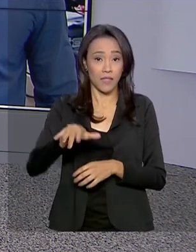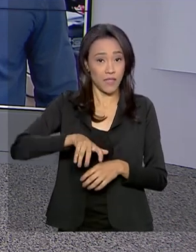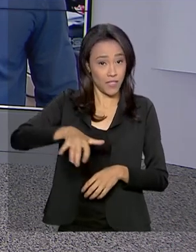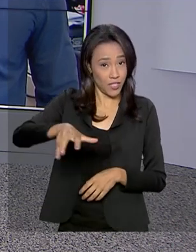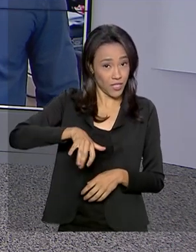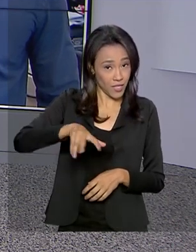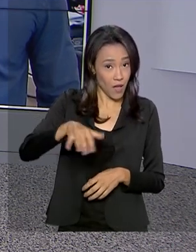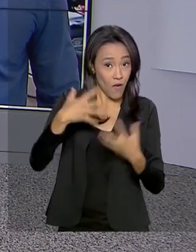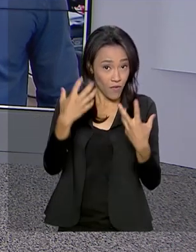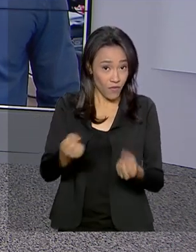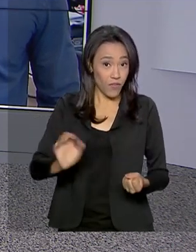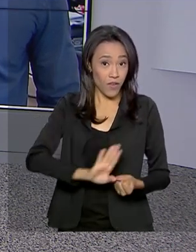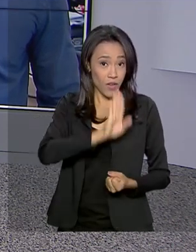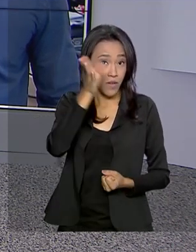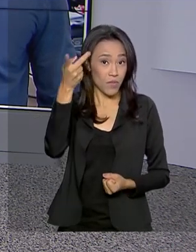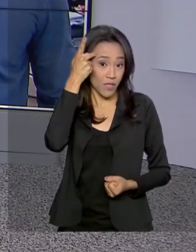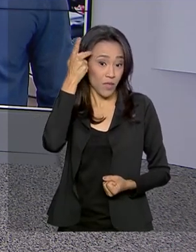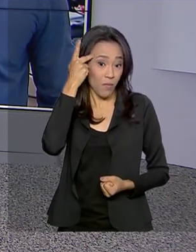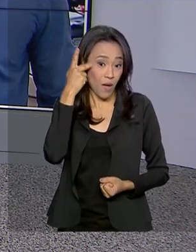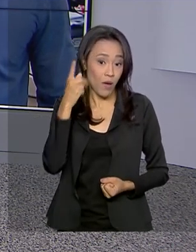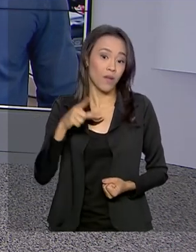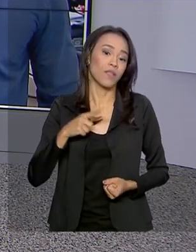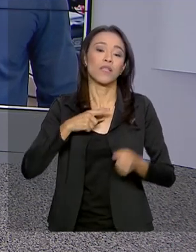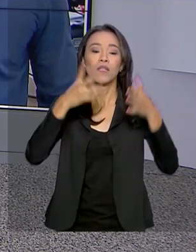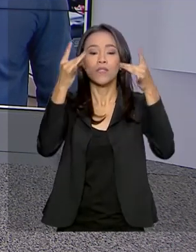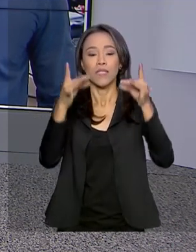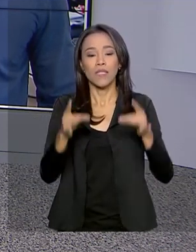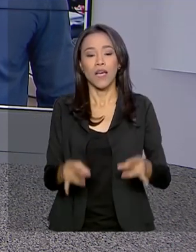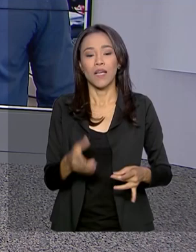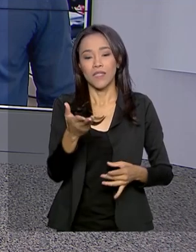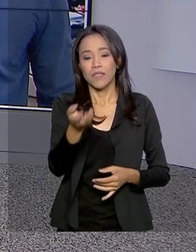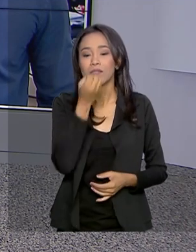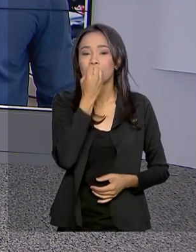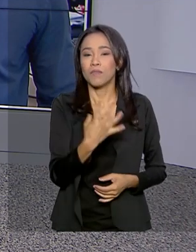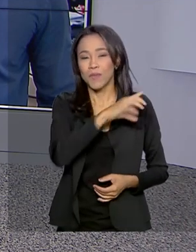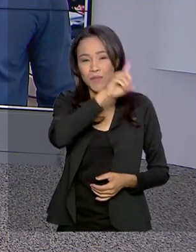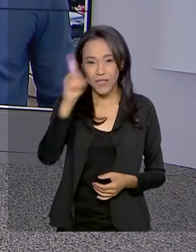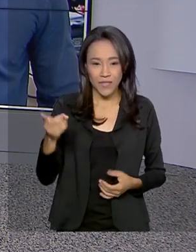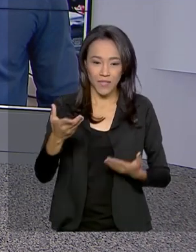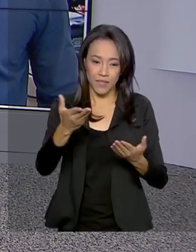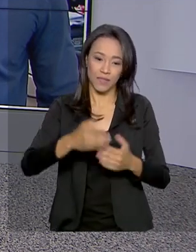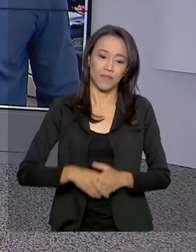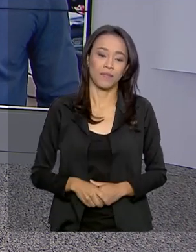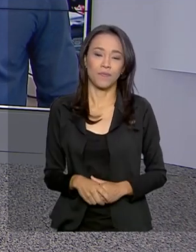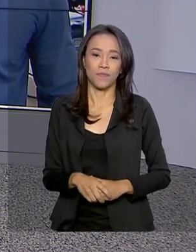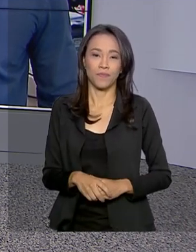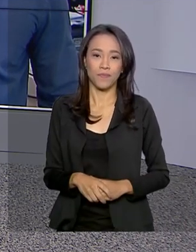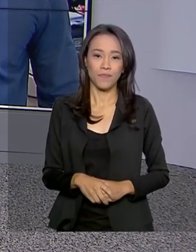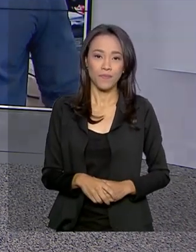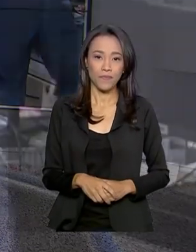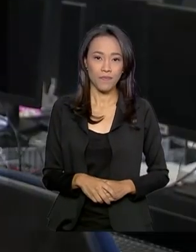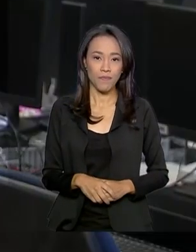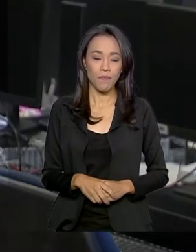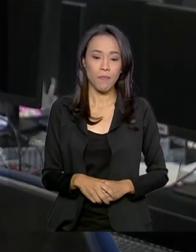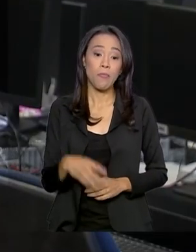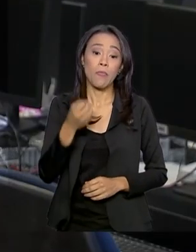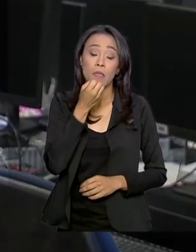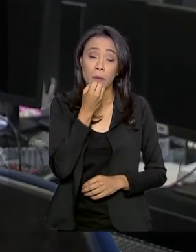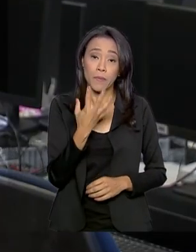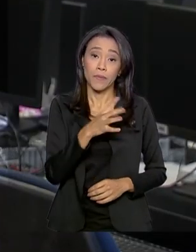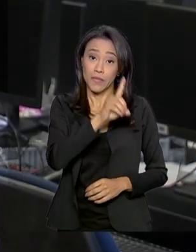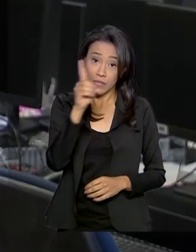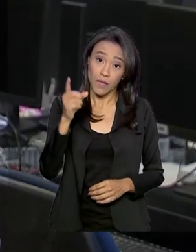Vamos até São Paulo. Dimas Soudi traz os detalhes para a gente. Bom dia, Dimas. Bom dia, Renata. O foco é a